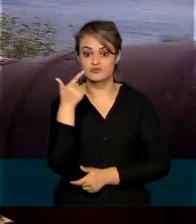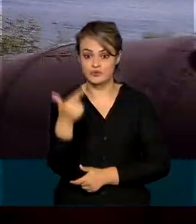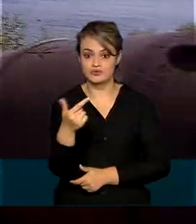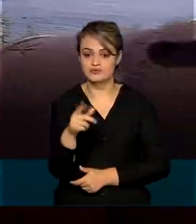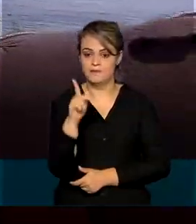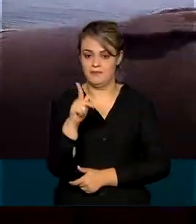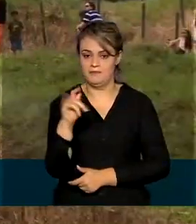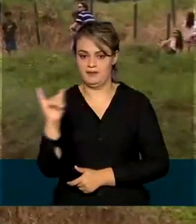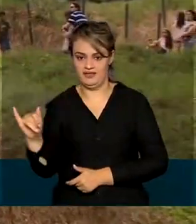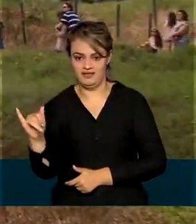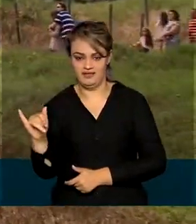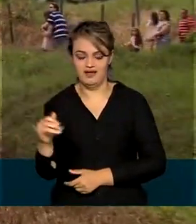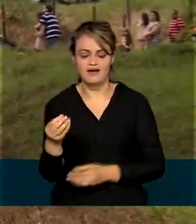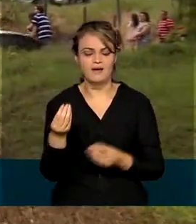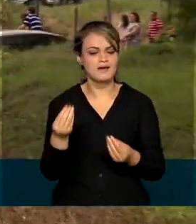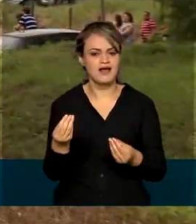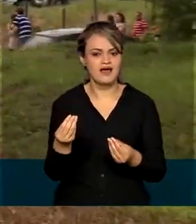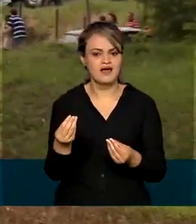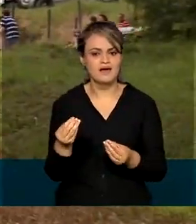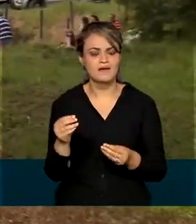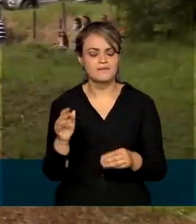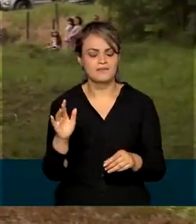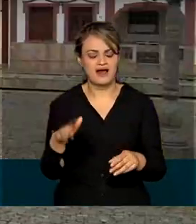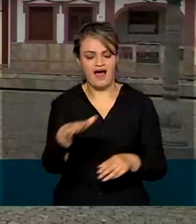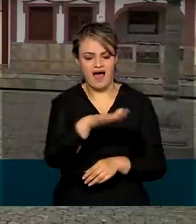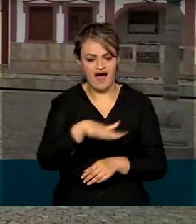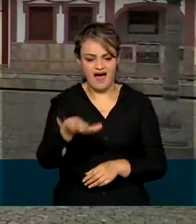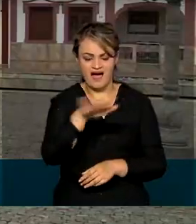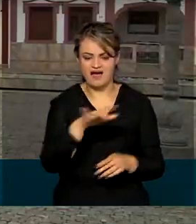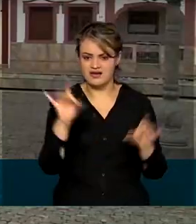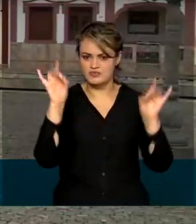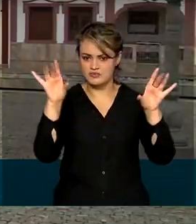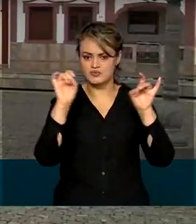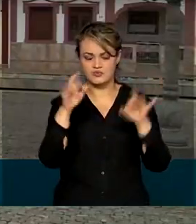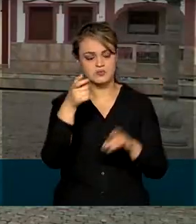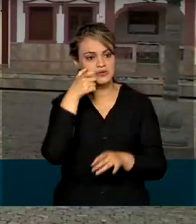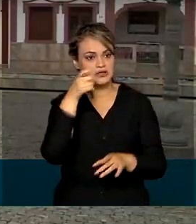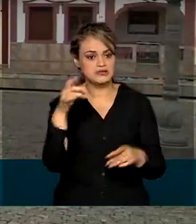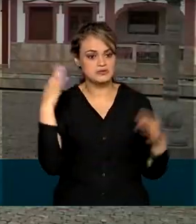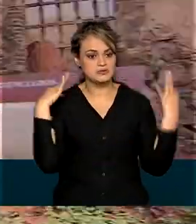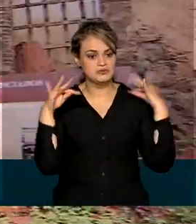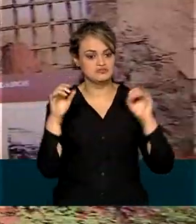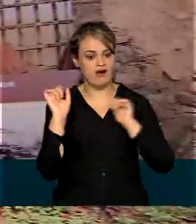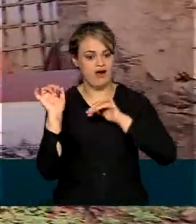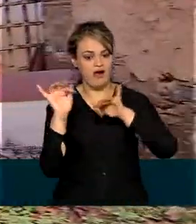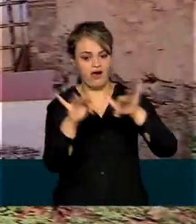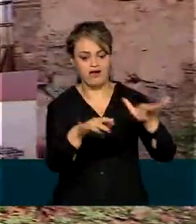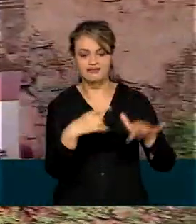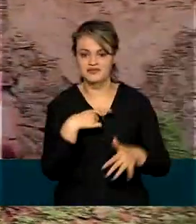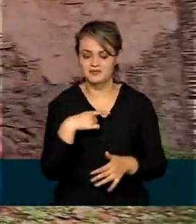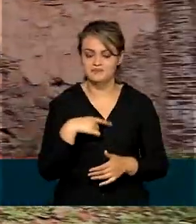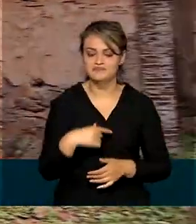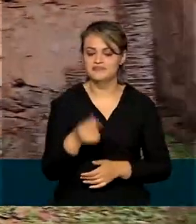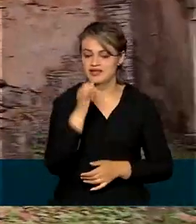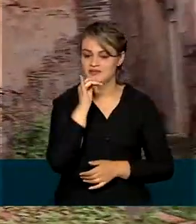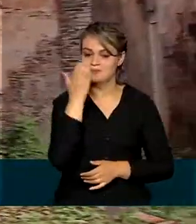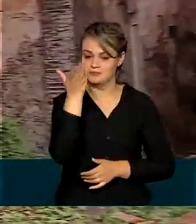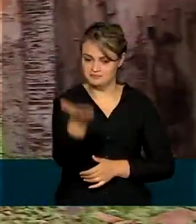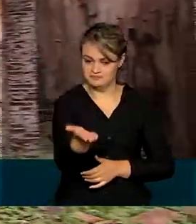no PPI para revitalizar patrimônios históricos e turísticos brasileiros. Os imóveis são